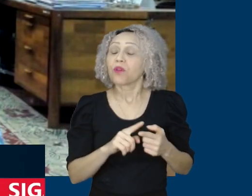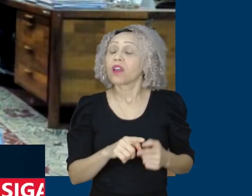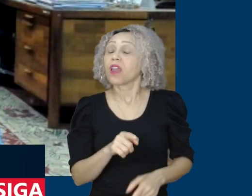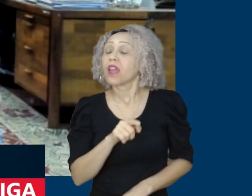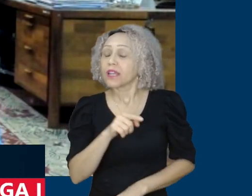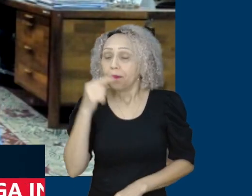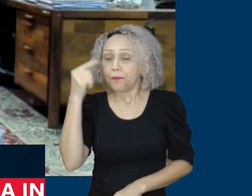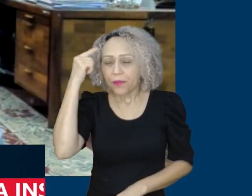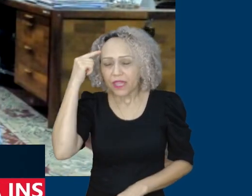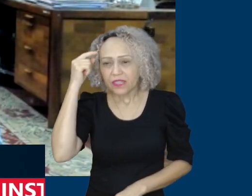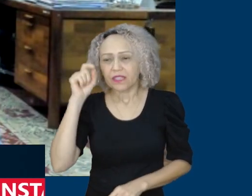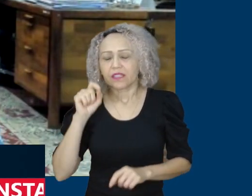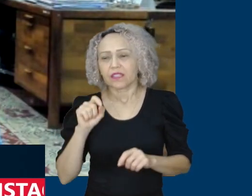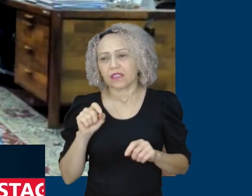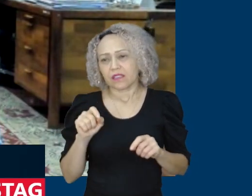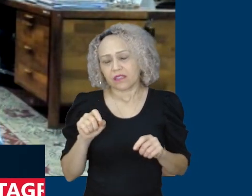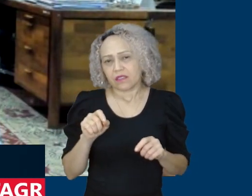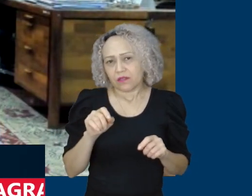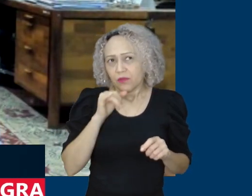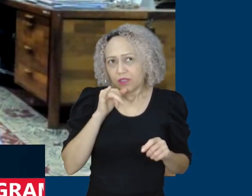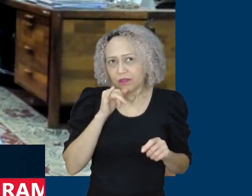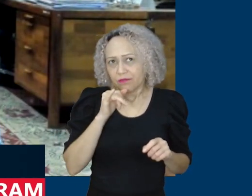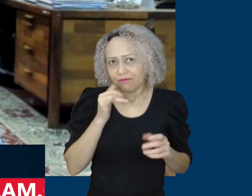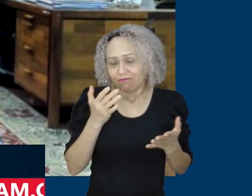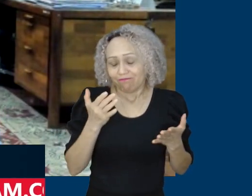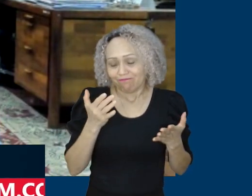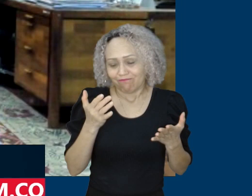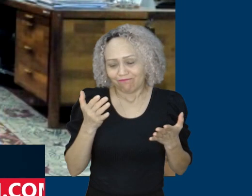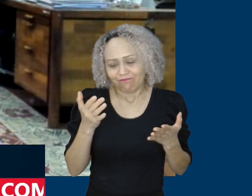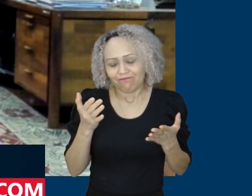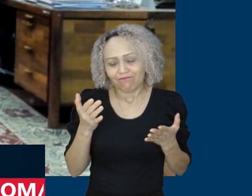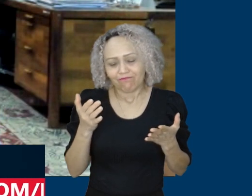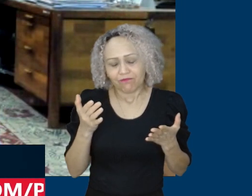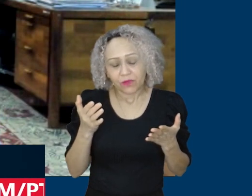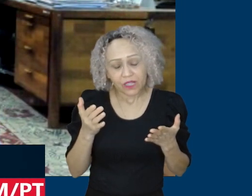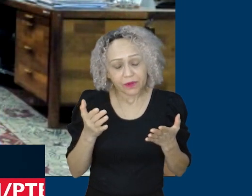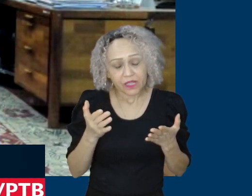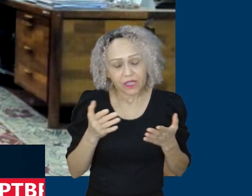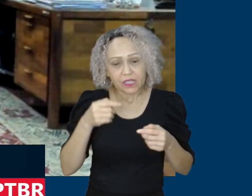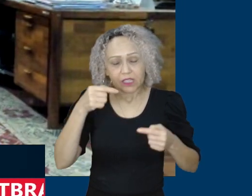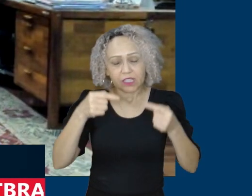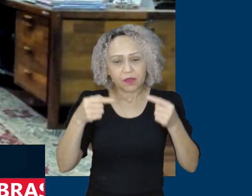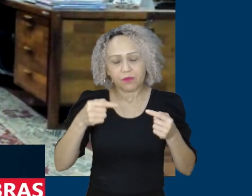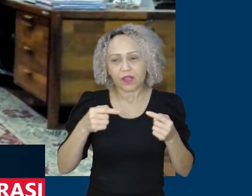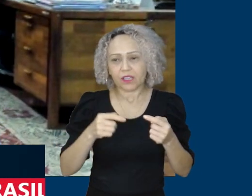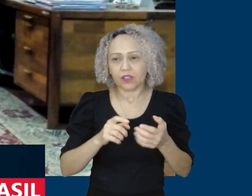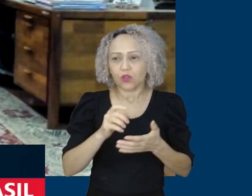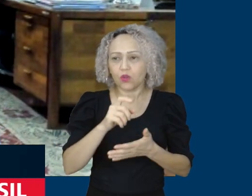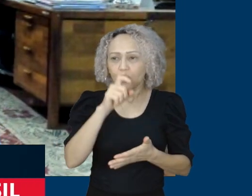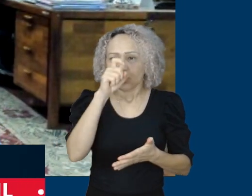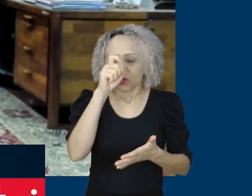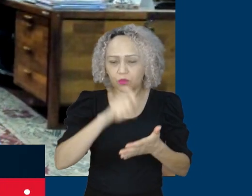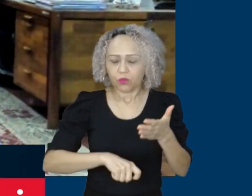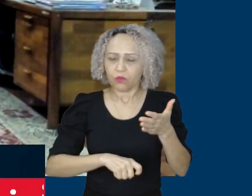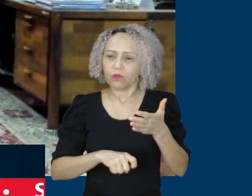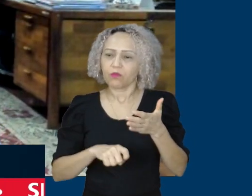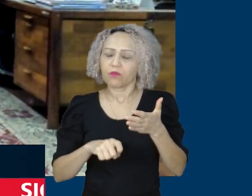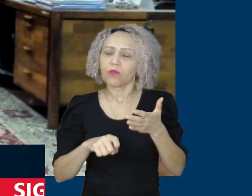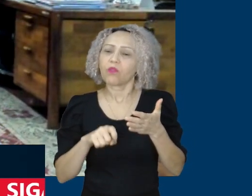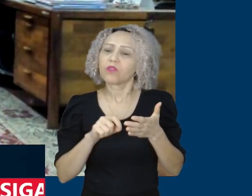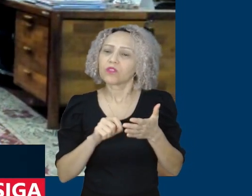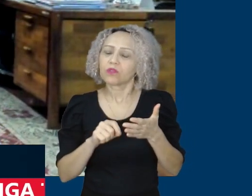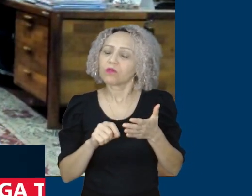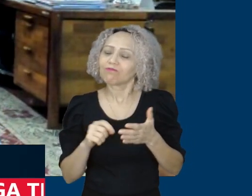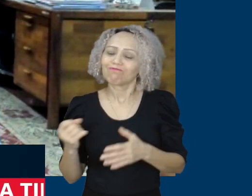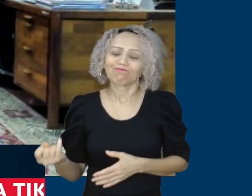portanto, esse debate do imposto de renda é fundamental. E o presidente Lula assumiu o compromisso em campanha de retomar essa política